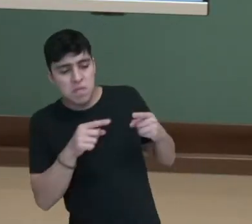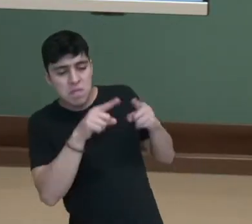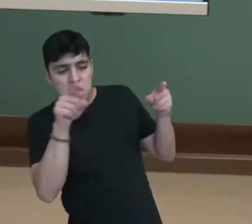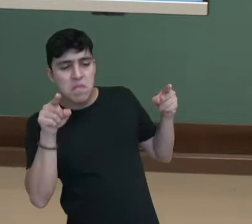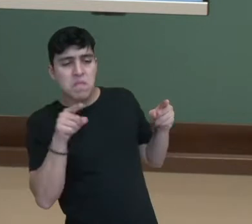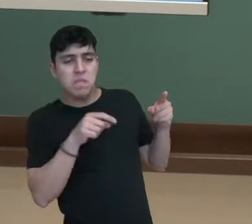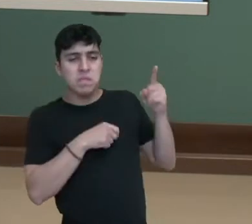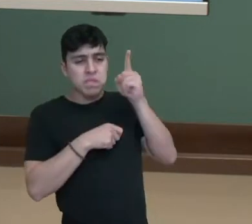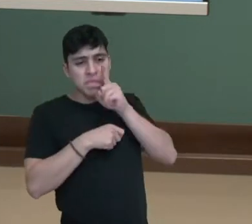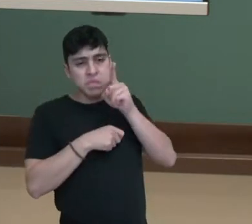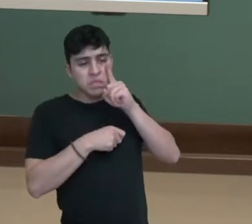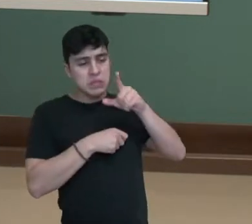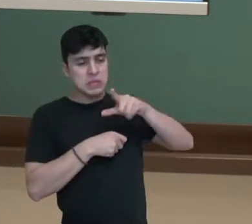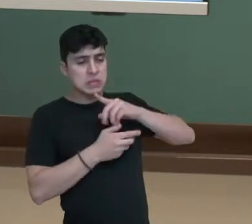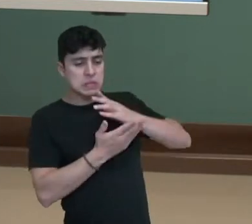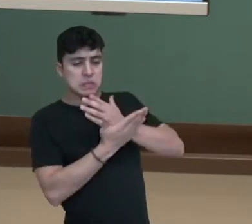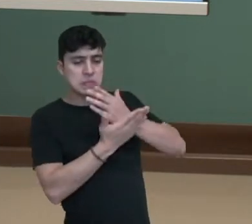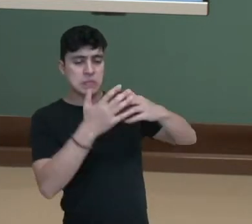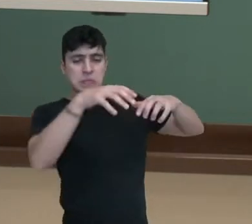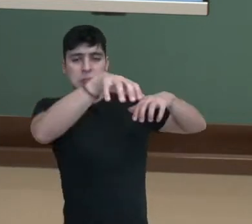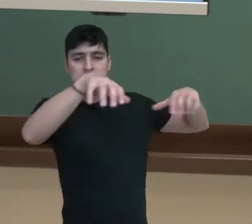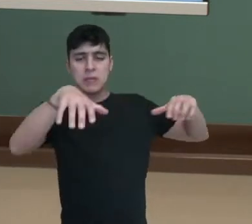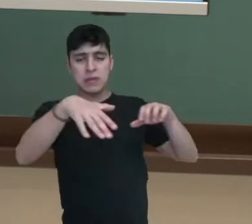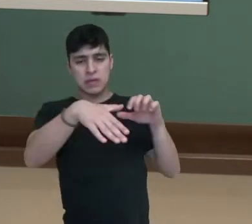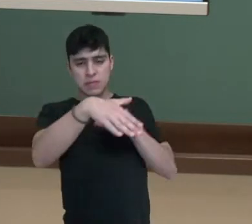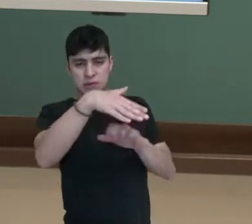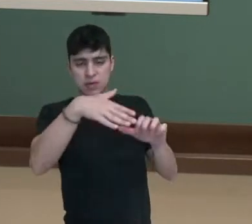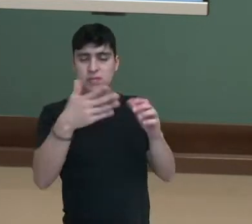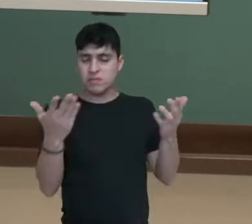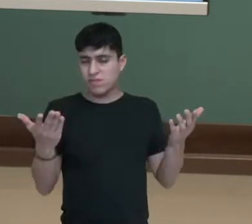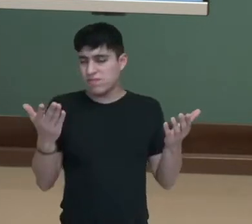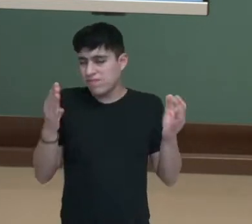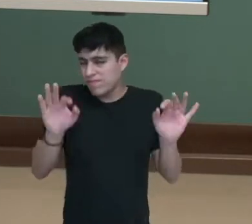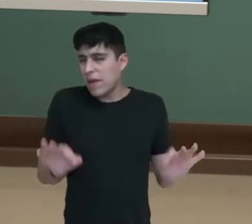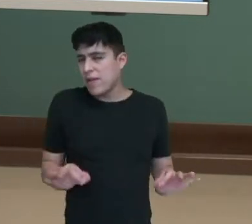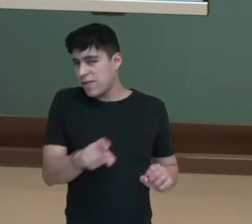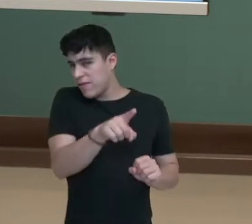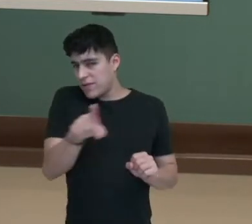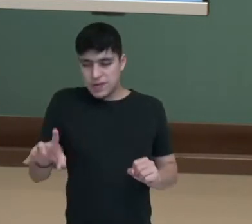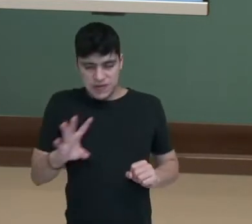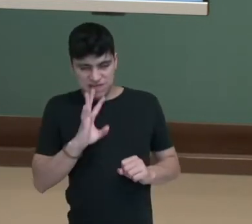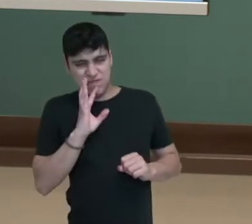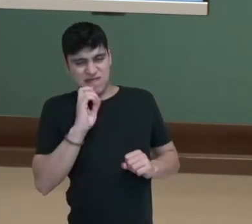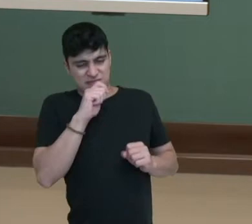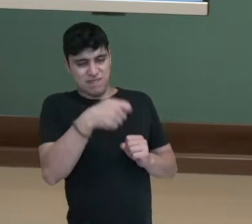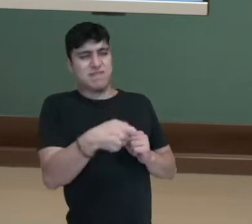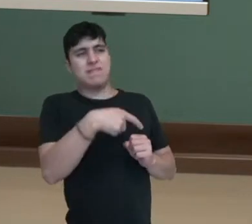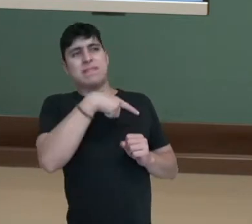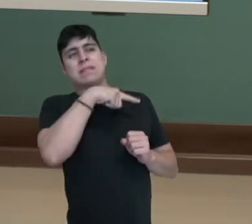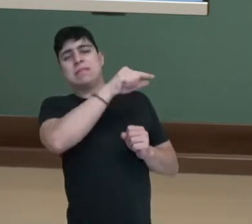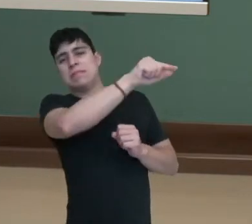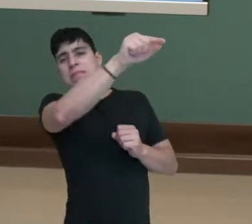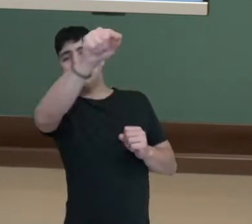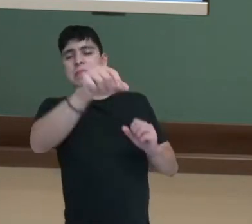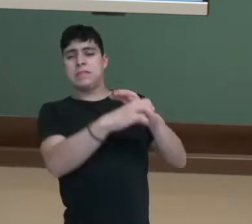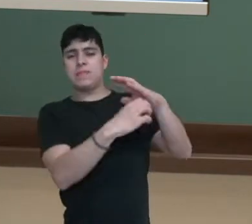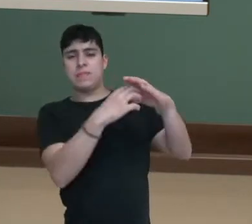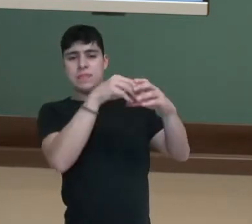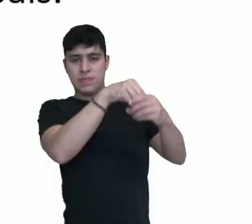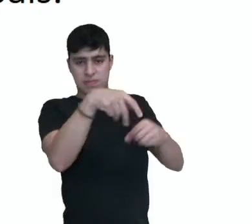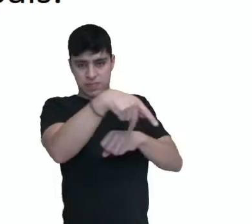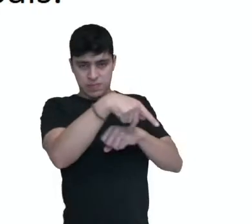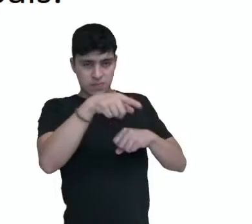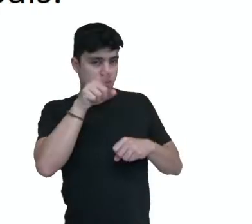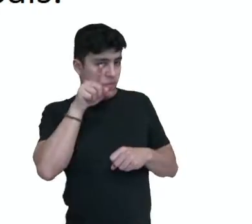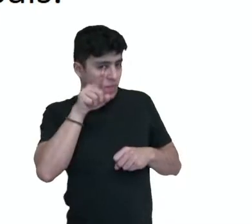organizadas, visto a importância, porque com certeza você já ouviu falar das indústrias norte-americanas. Dentro desse patamar, utilizamos